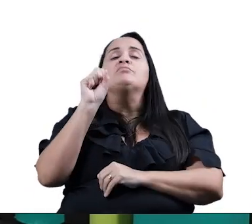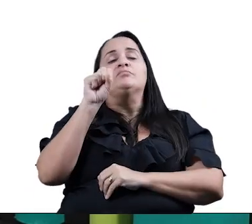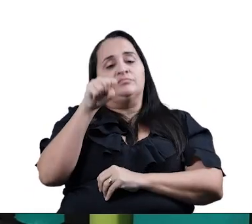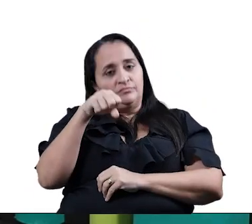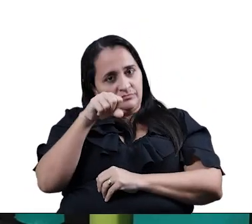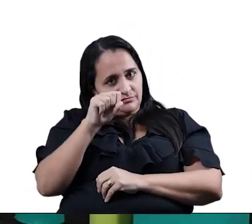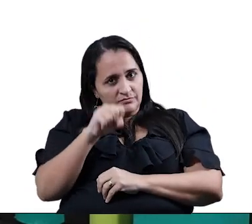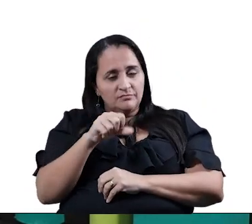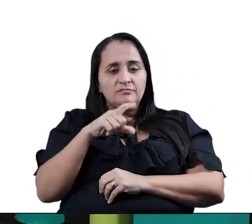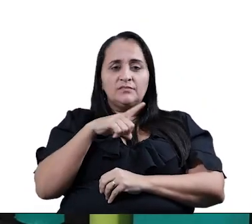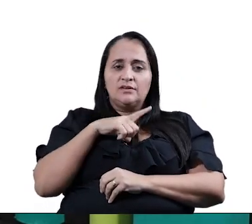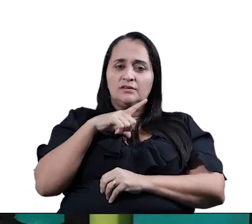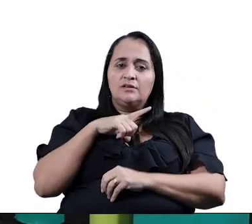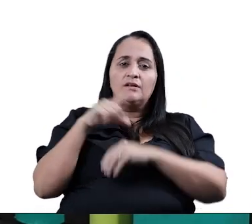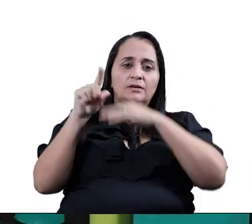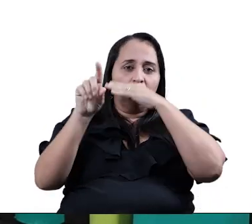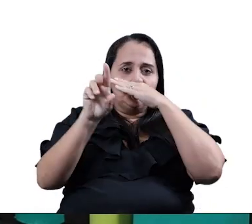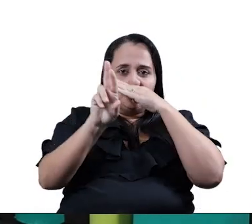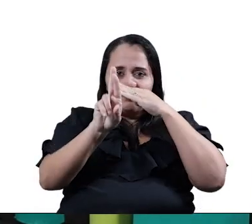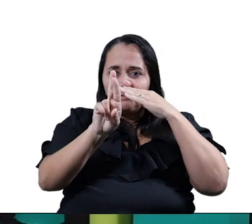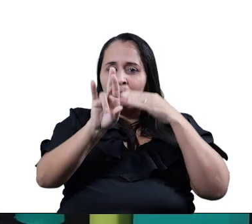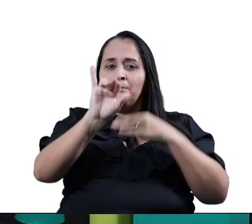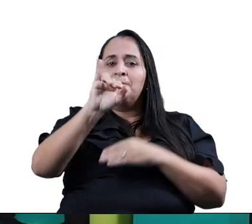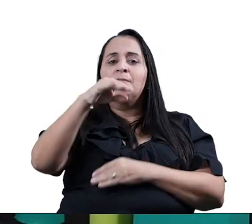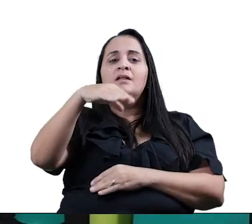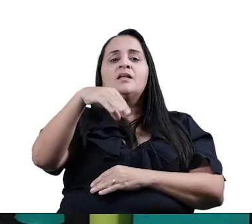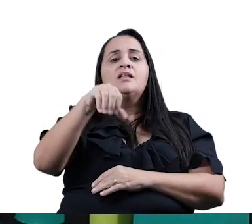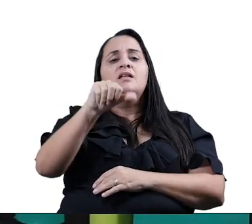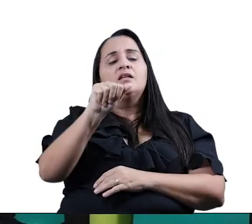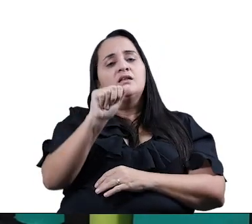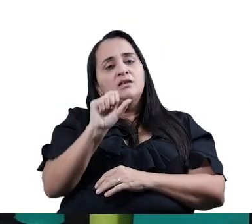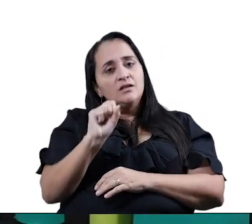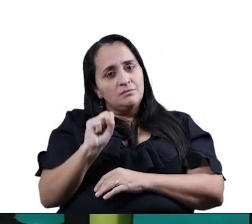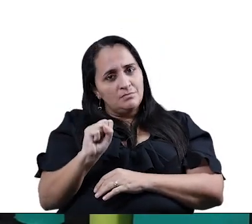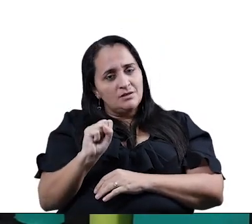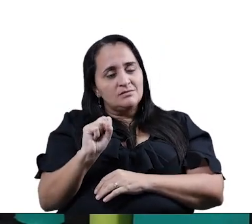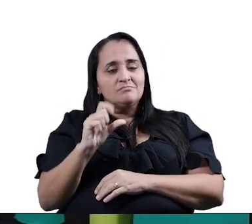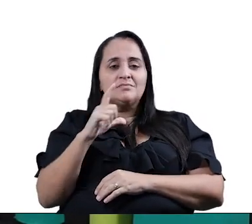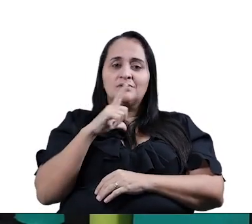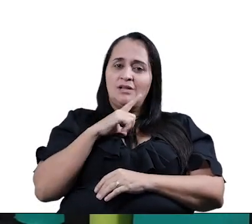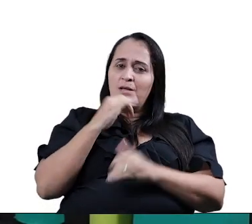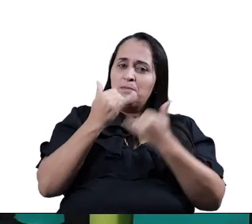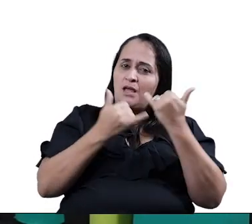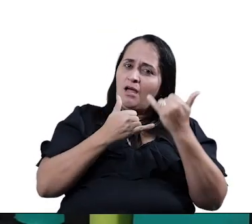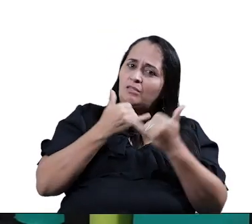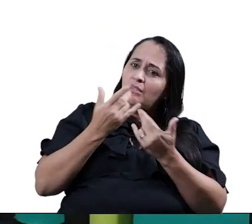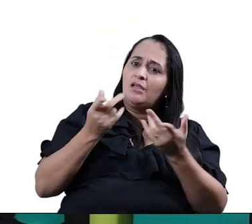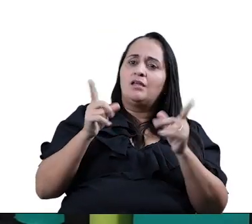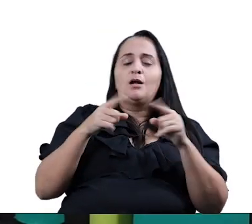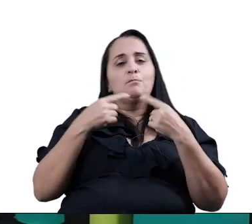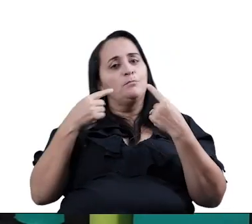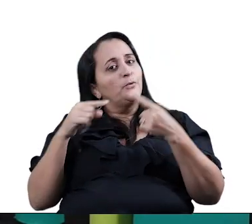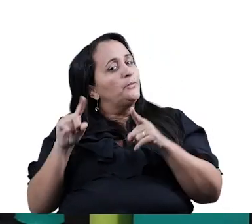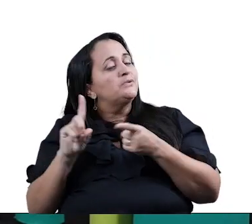como as brincadeiras que nós já estudamos, tudo tem rimas.